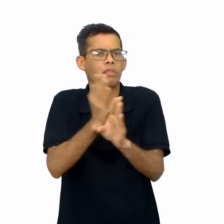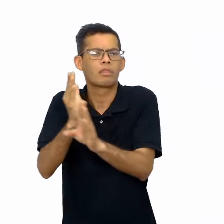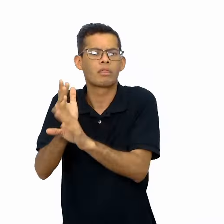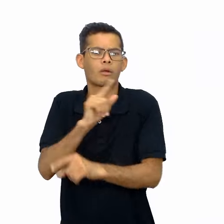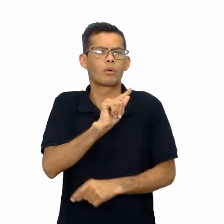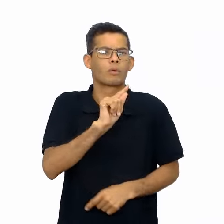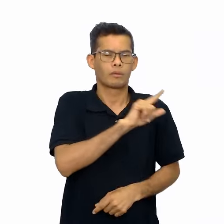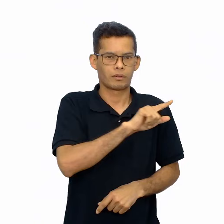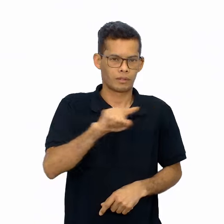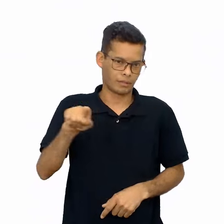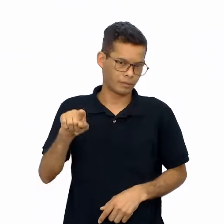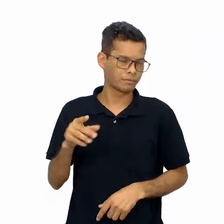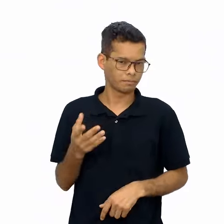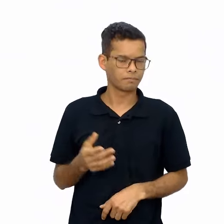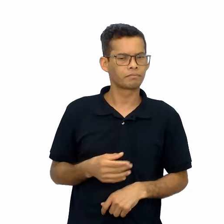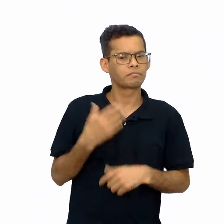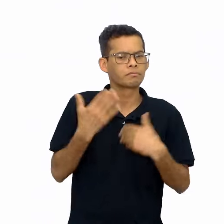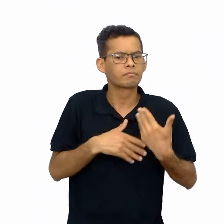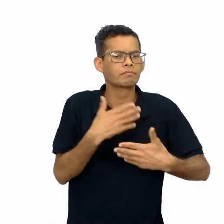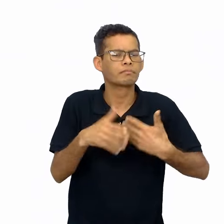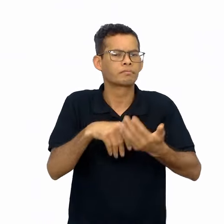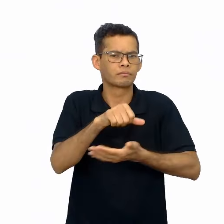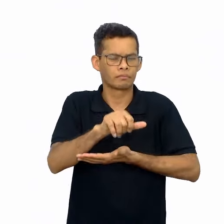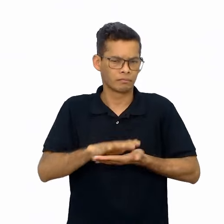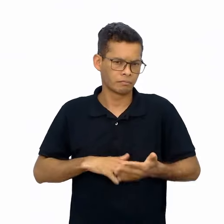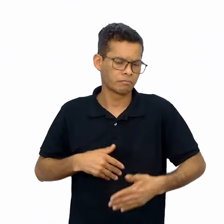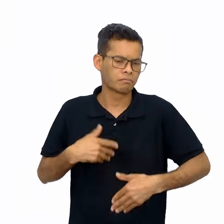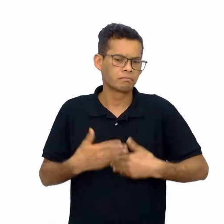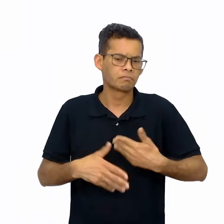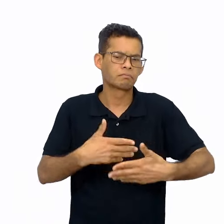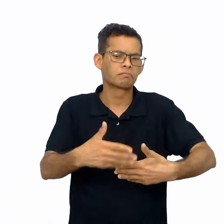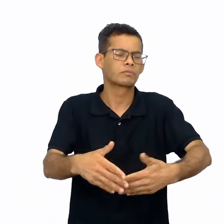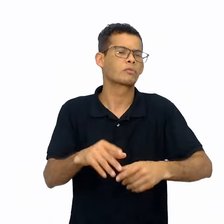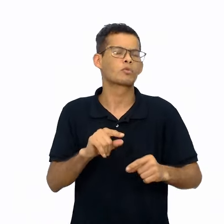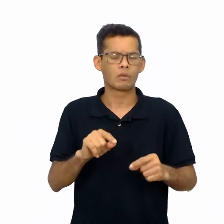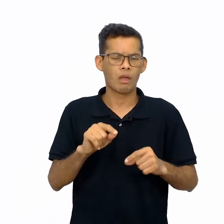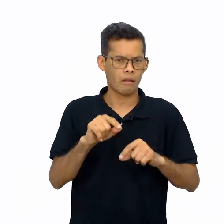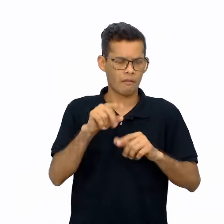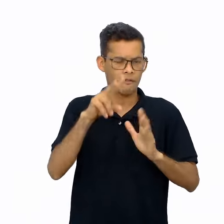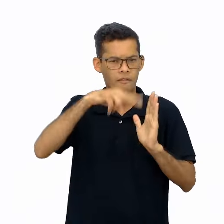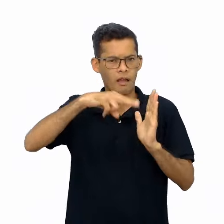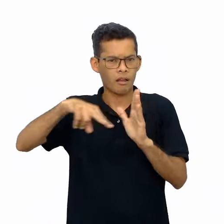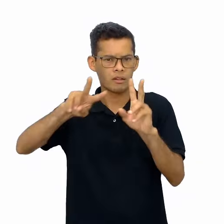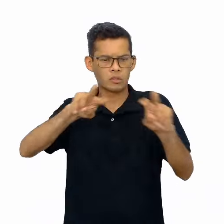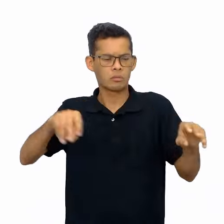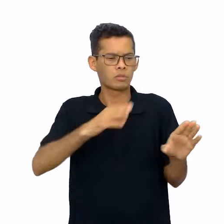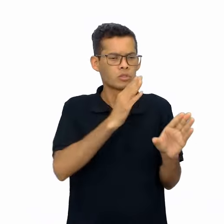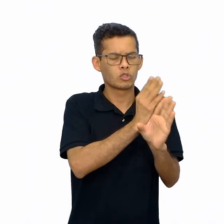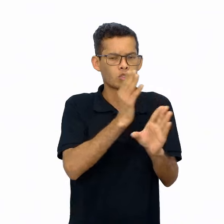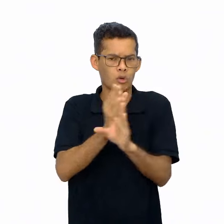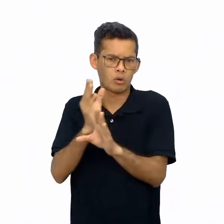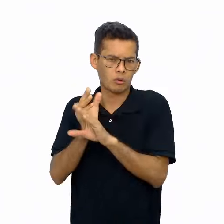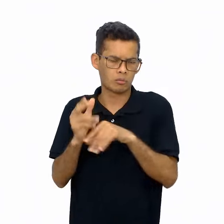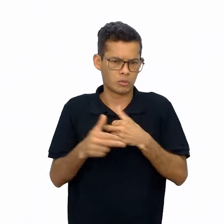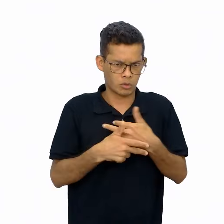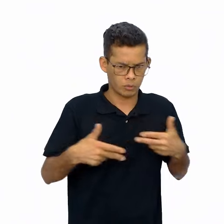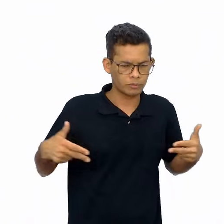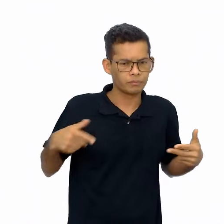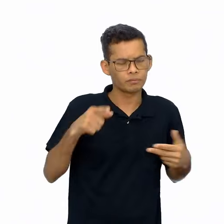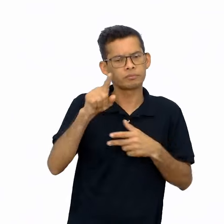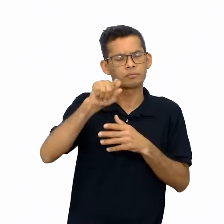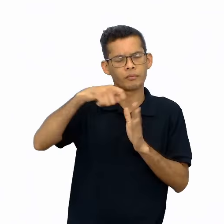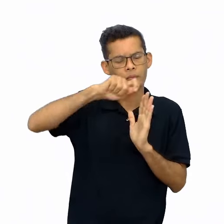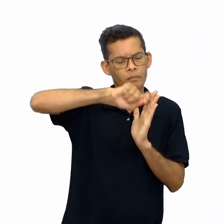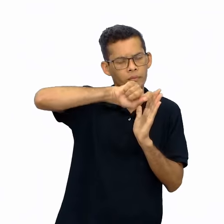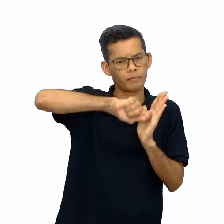enigmática. Ao longo das atividades, os estudantes lerão adivinhas, buscando compreendê-las e registrar, por meio da